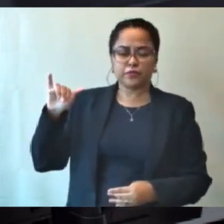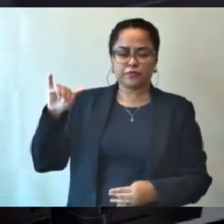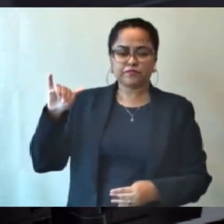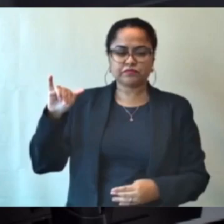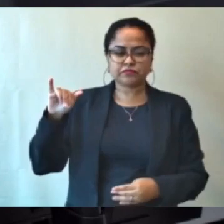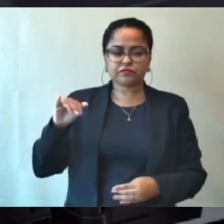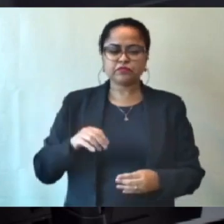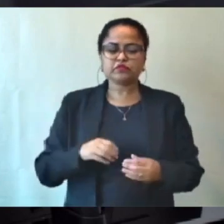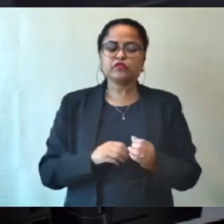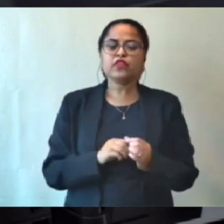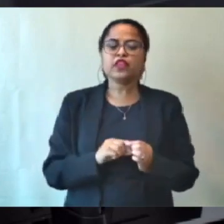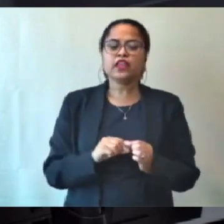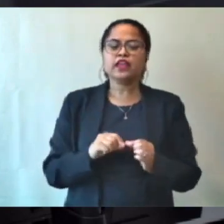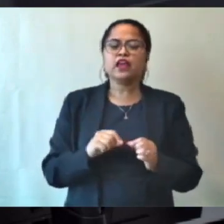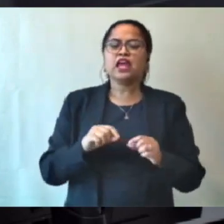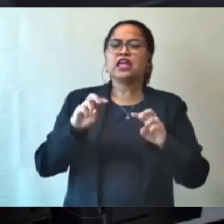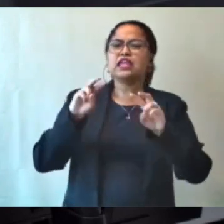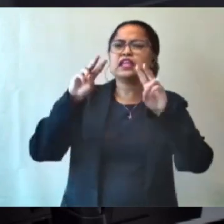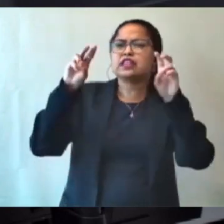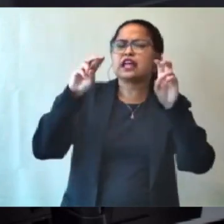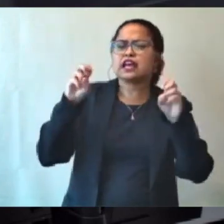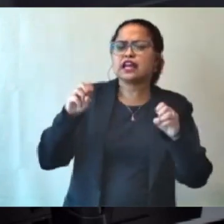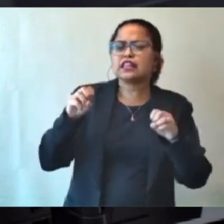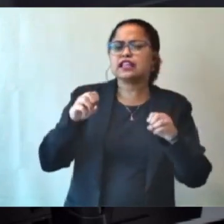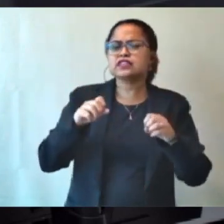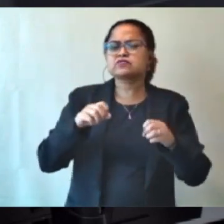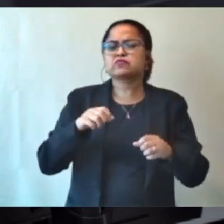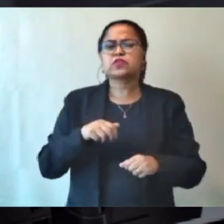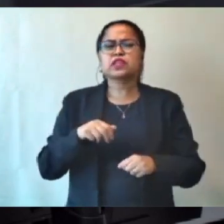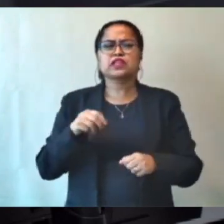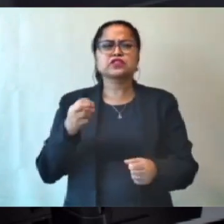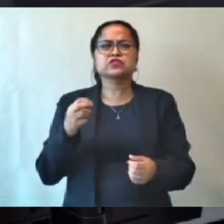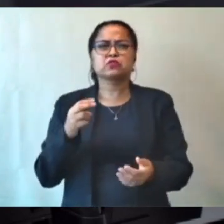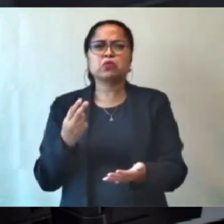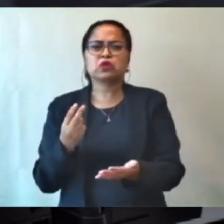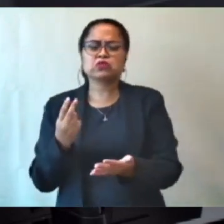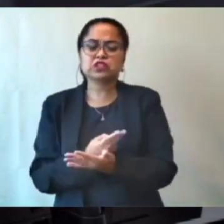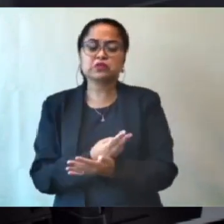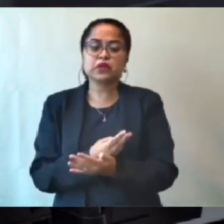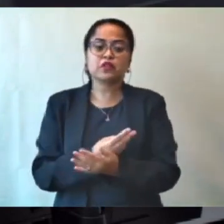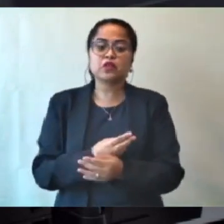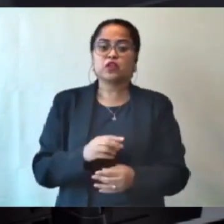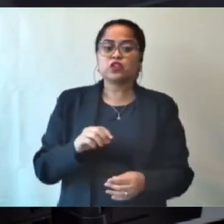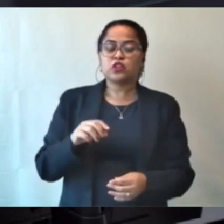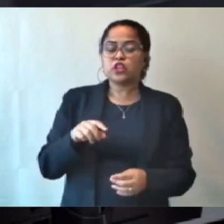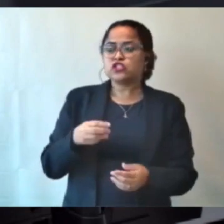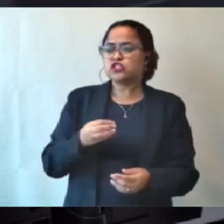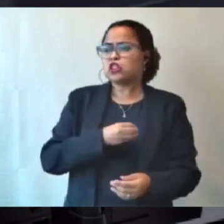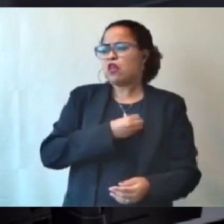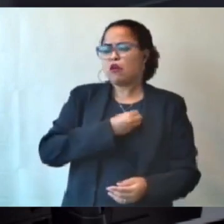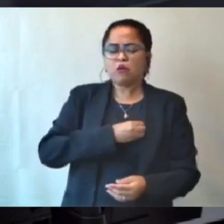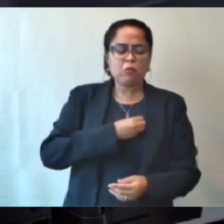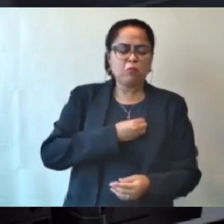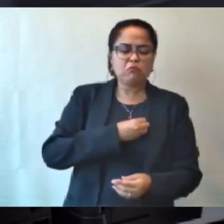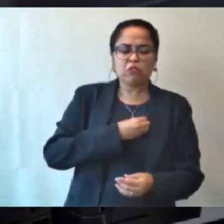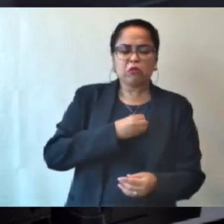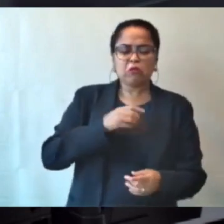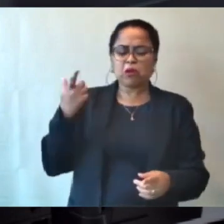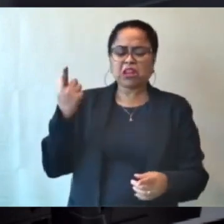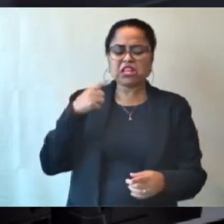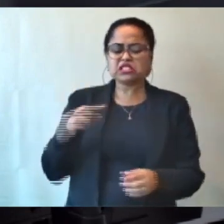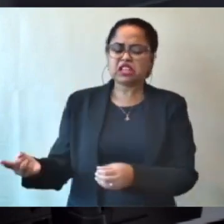2019, que trata das providências legais cabíveis em razão do não comparecimento de autoridades municipais convocadas a